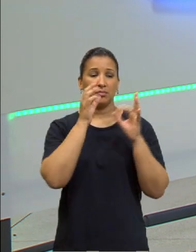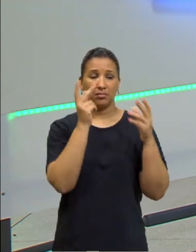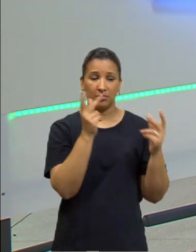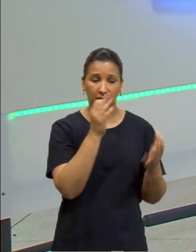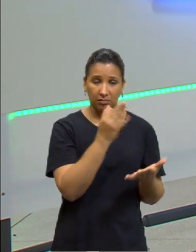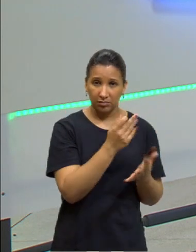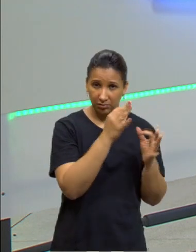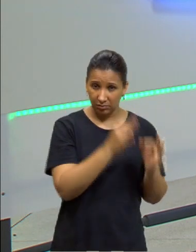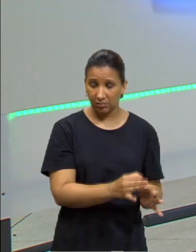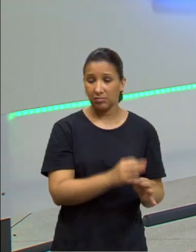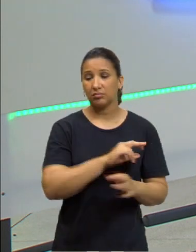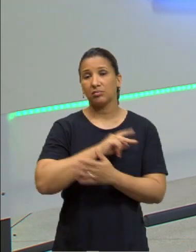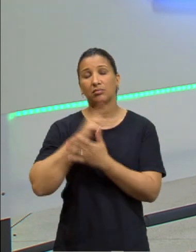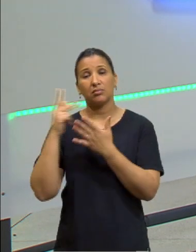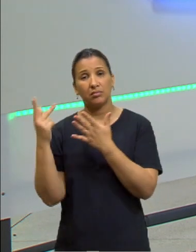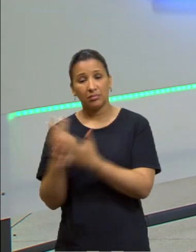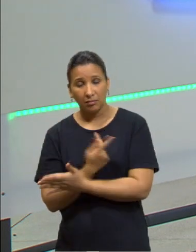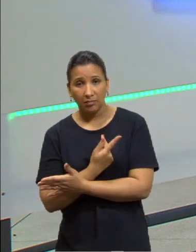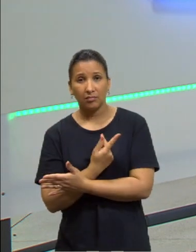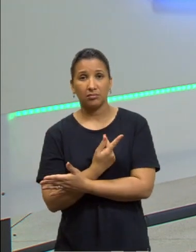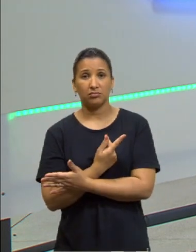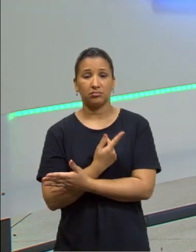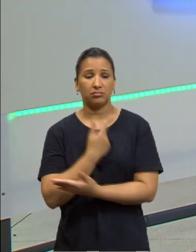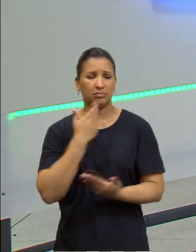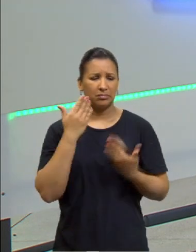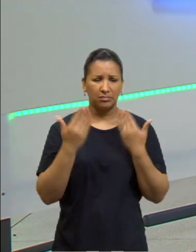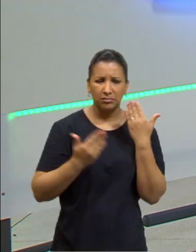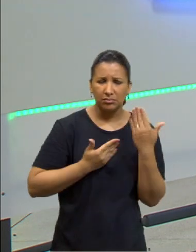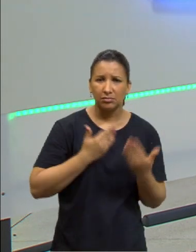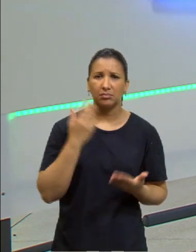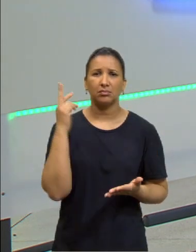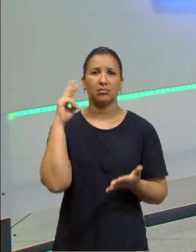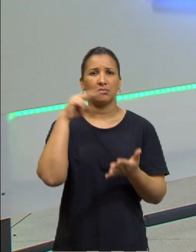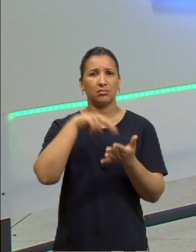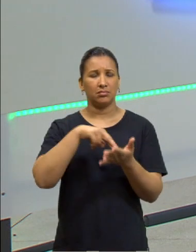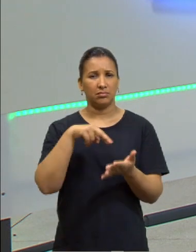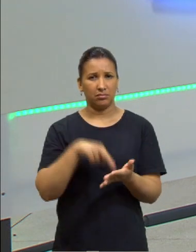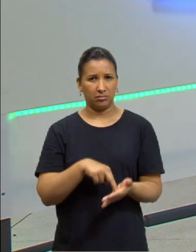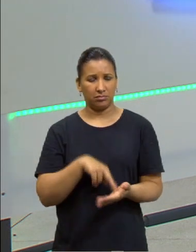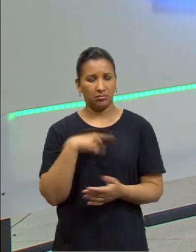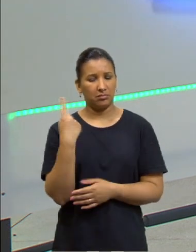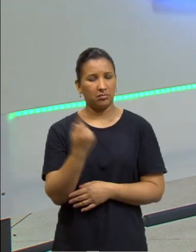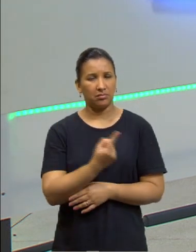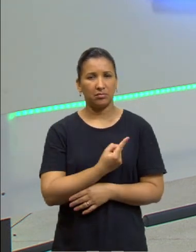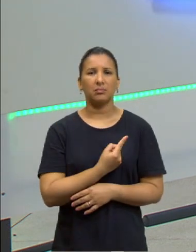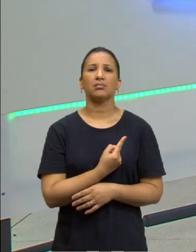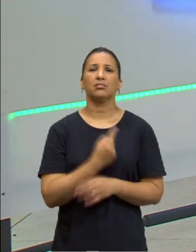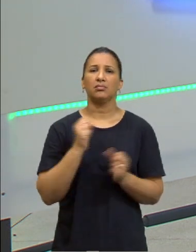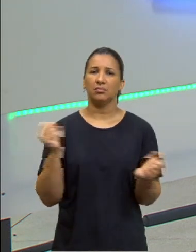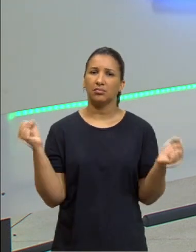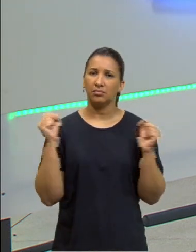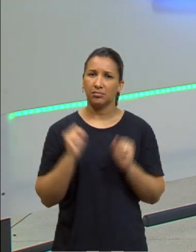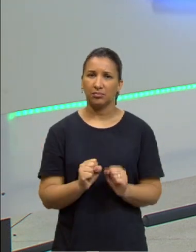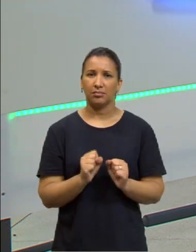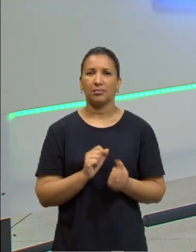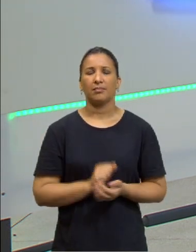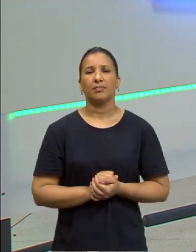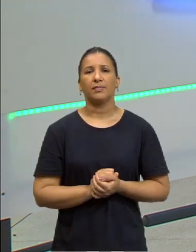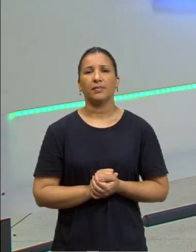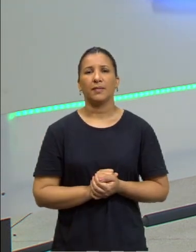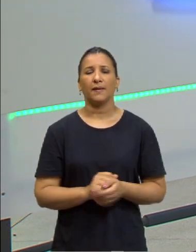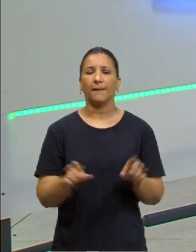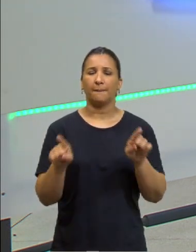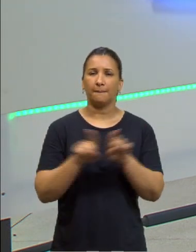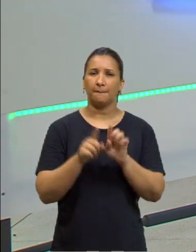fazer esse jogo, ou entender a realidade, só nós somos capazes. As